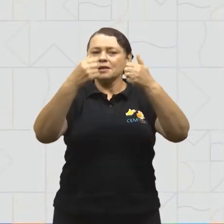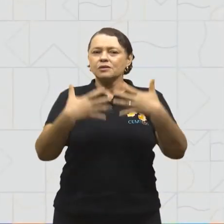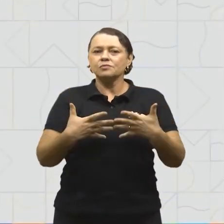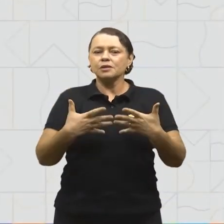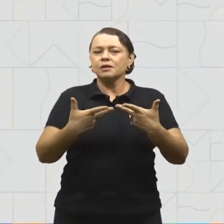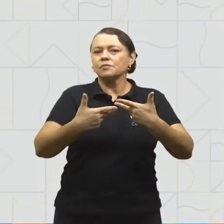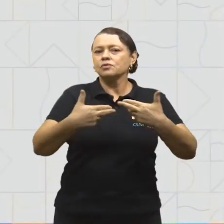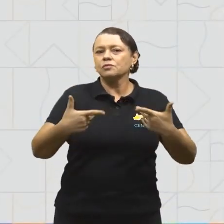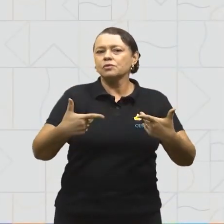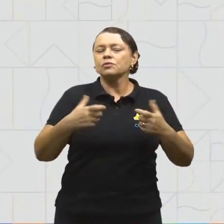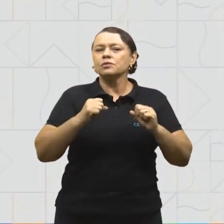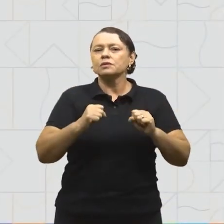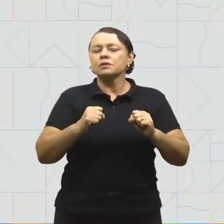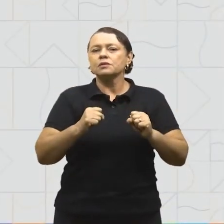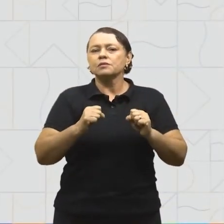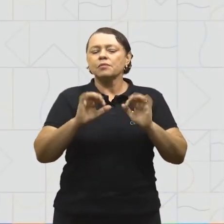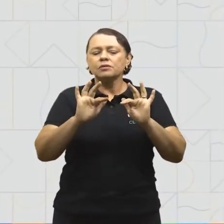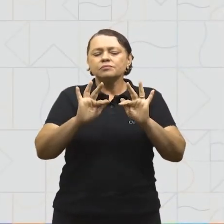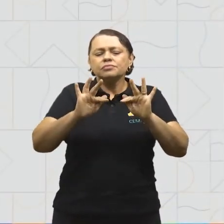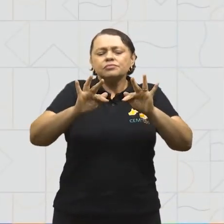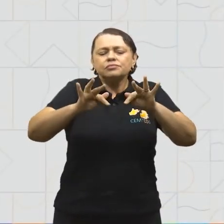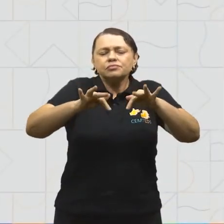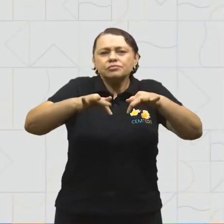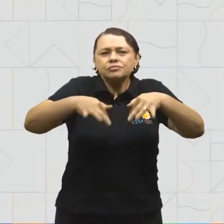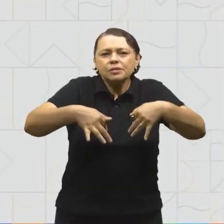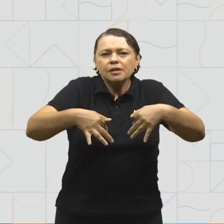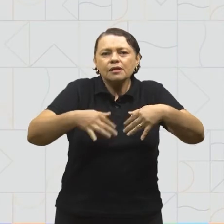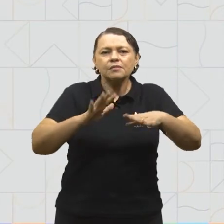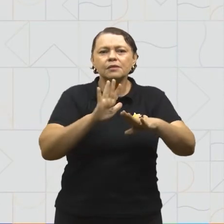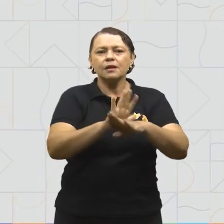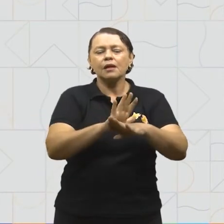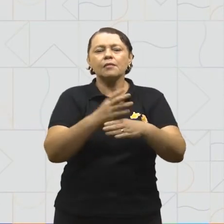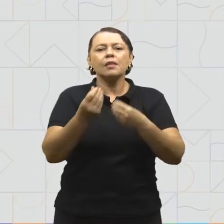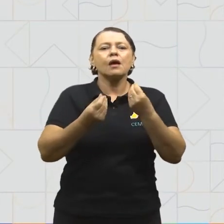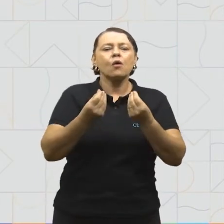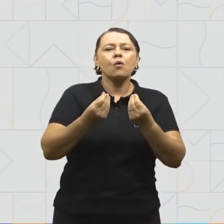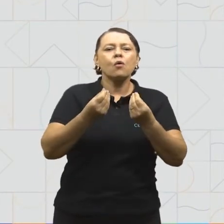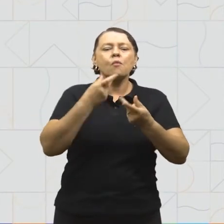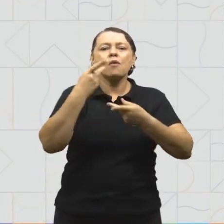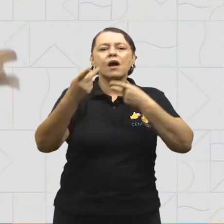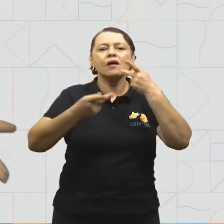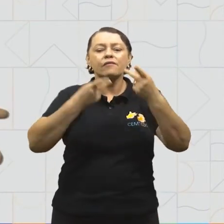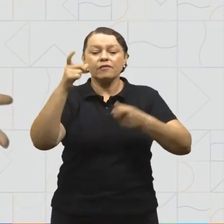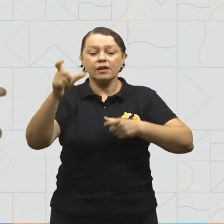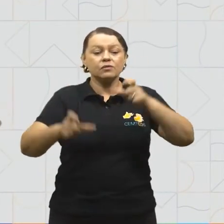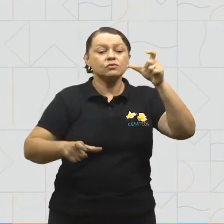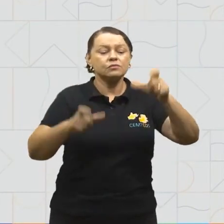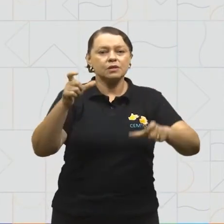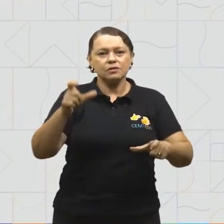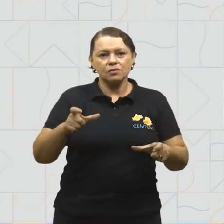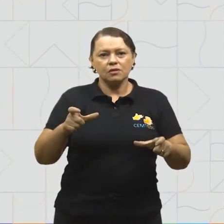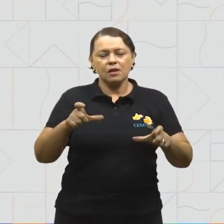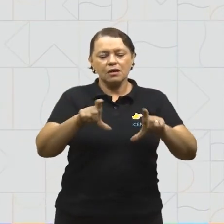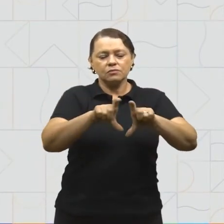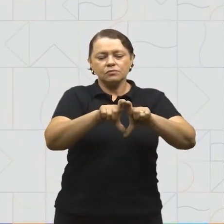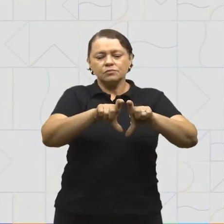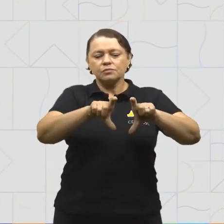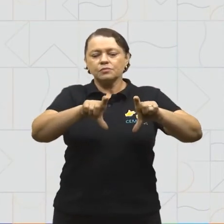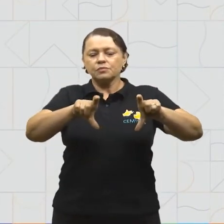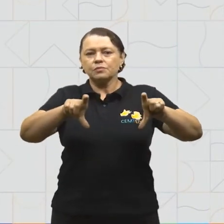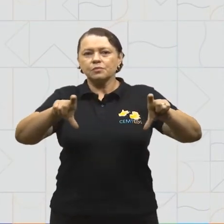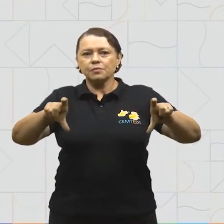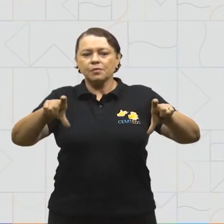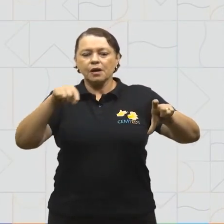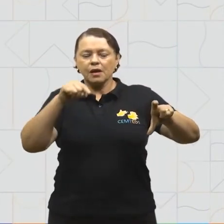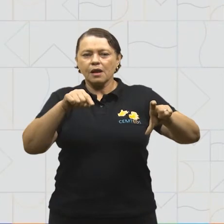pode influenciar a conclusão de um parágrafo. Como as falas são anunciadas. No fim de um parágrafo para o parágrafo da